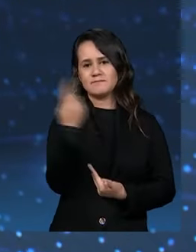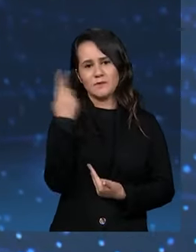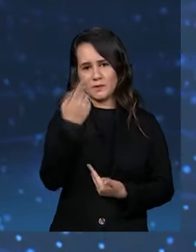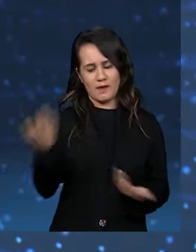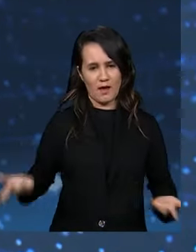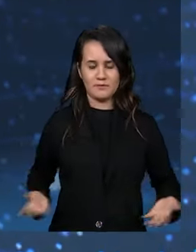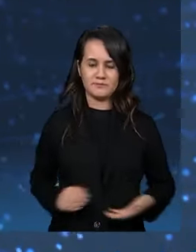alguma.